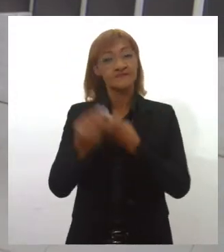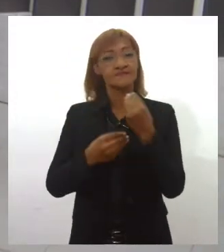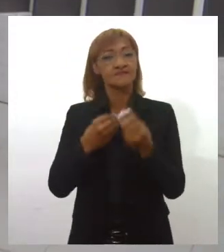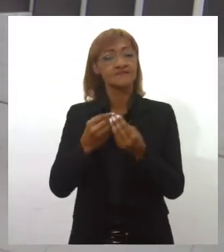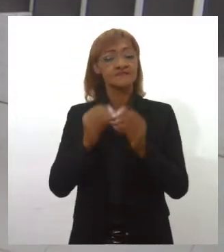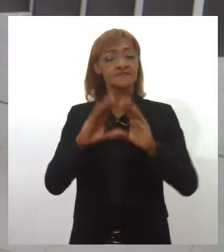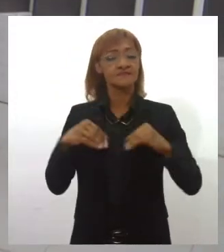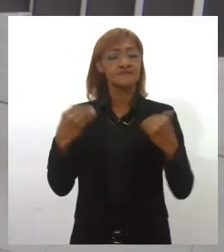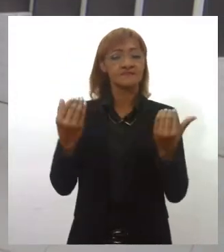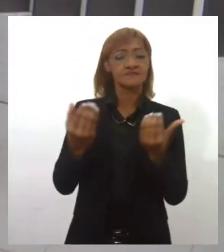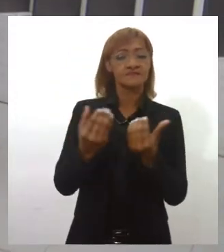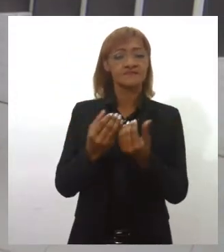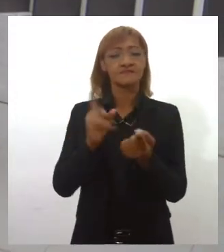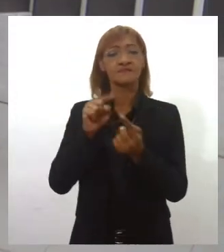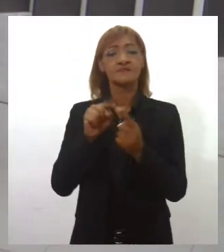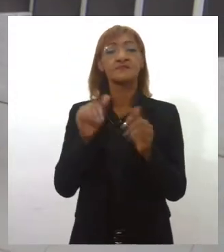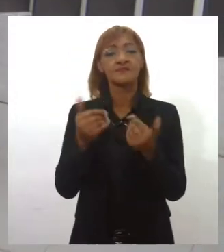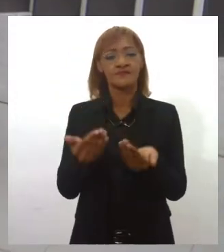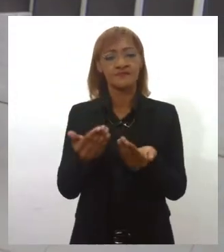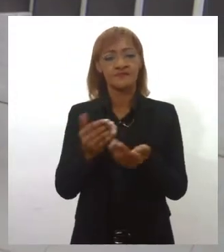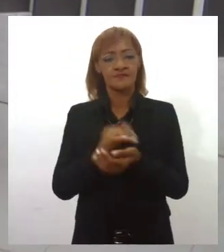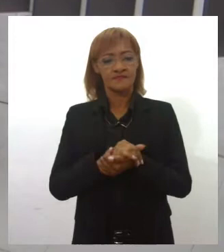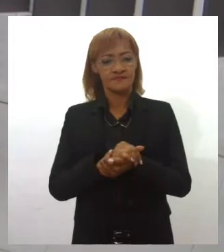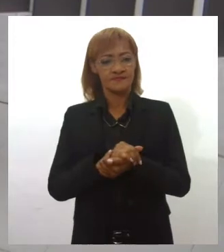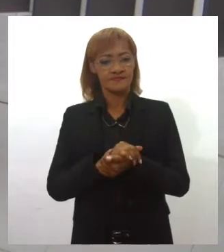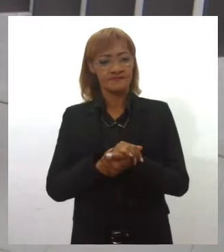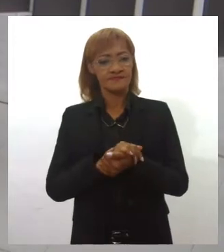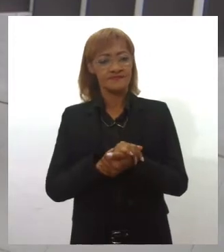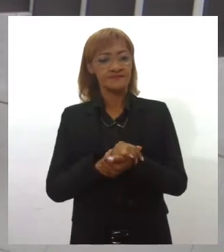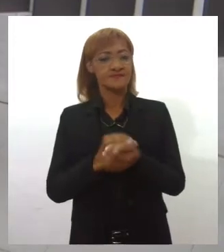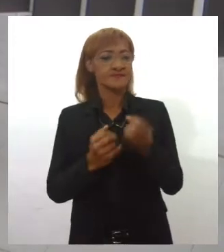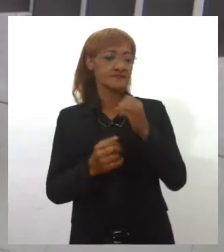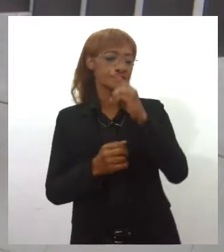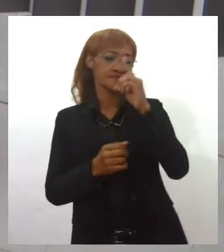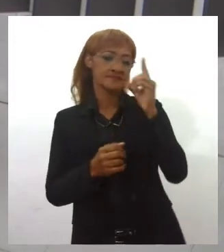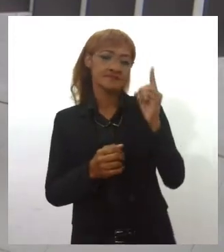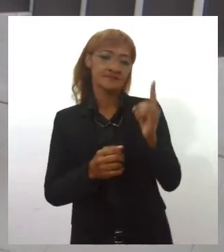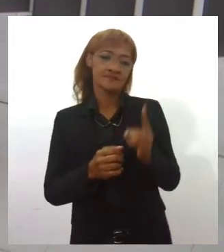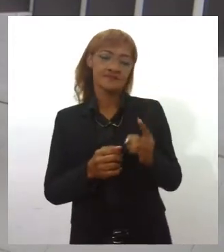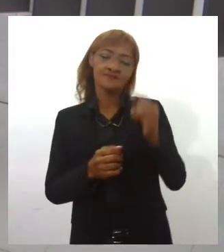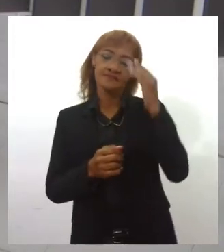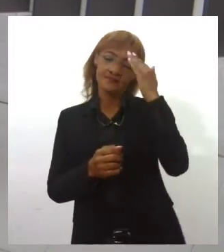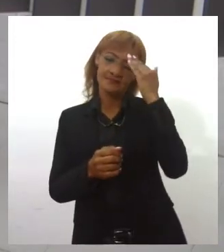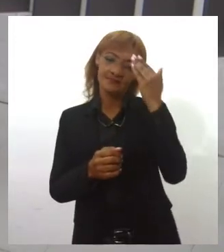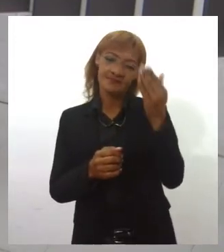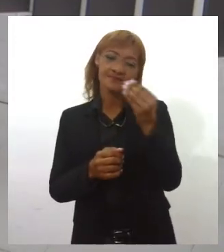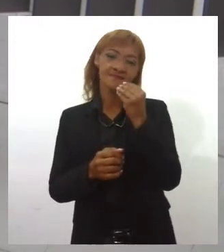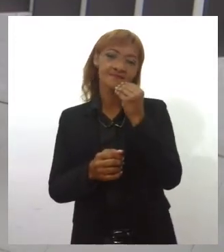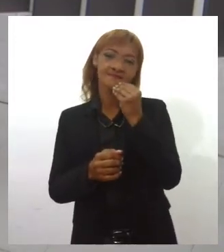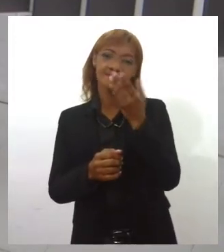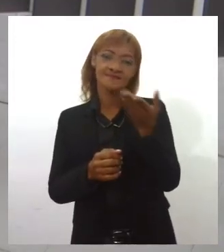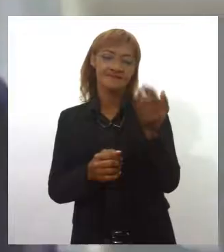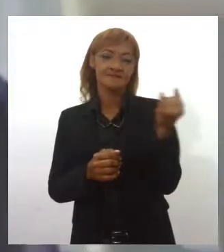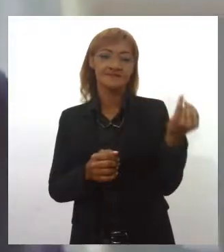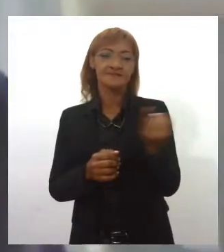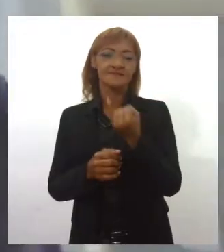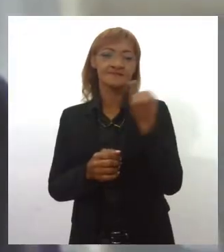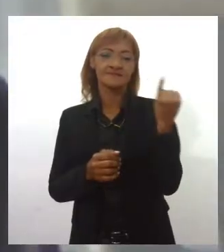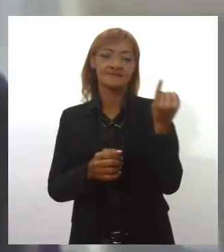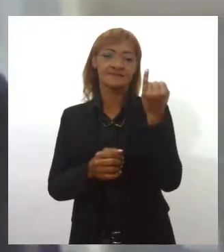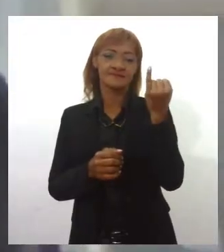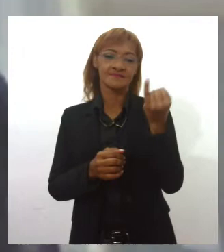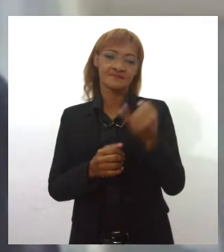conferências, o objetivo dela? Bom dia, quero agradecer pela oportunidade e dizer da importância que tem essas